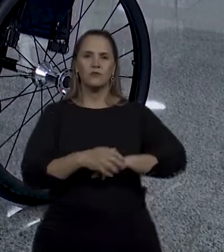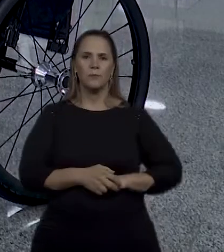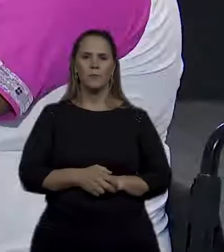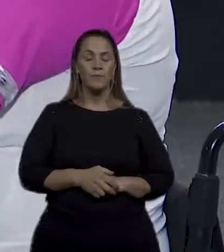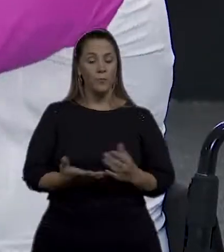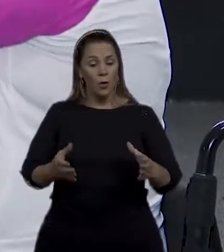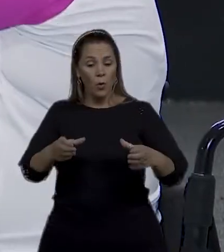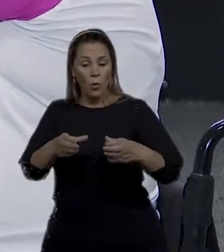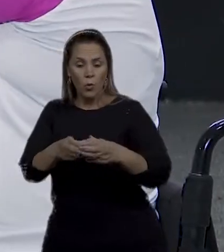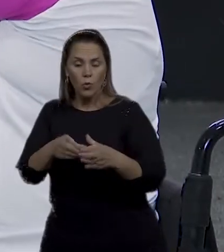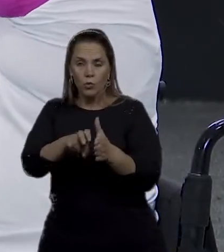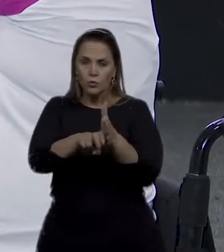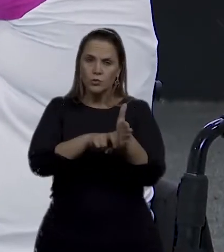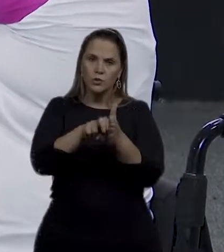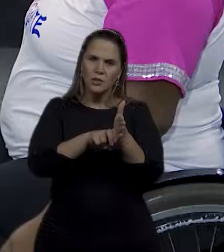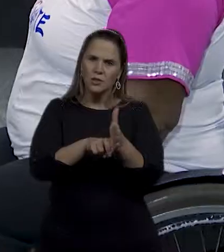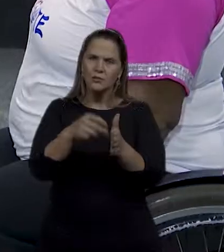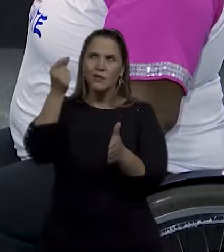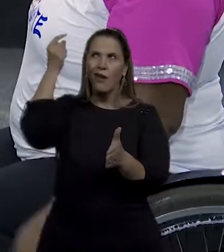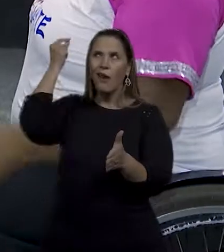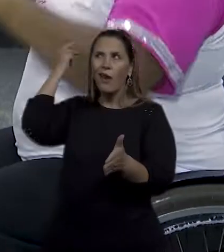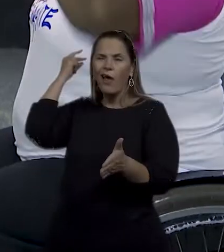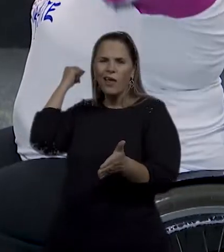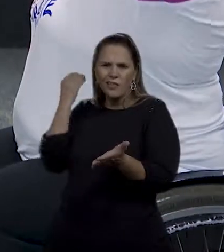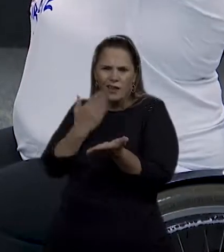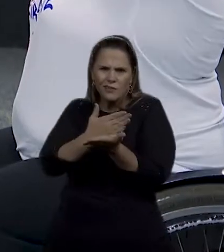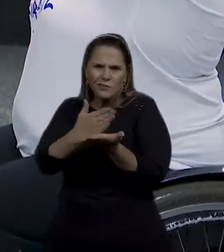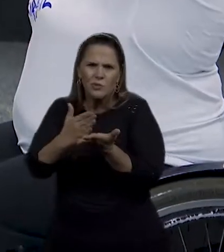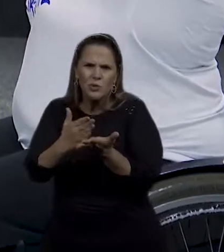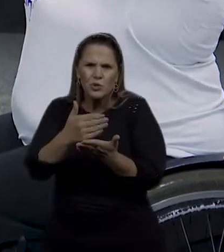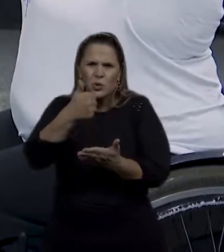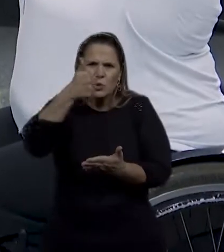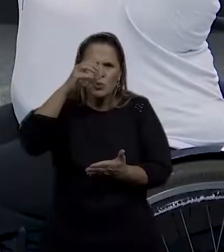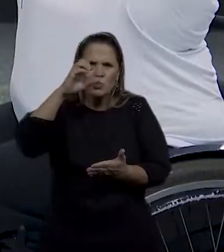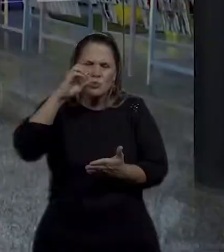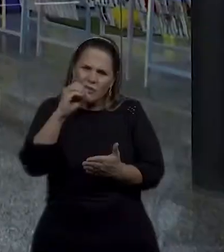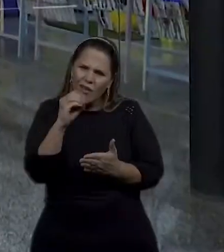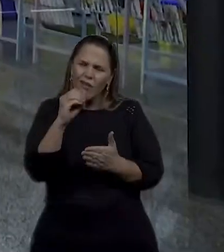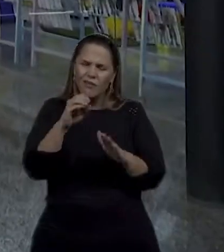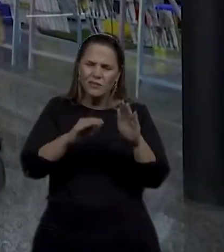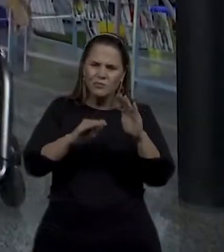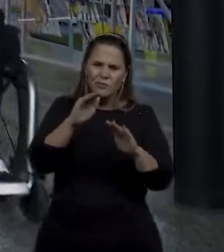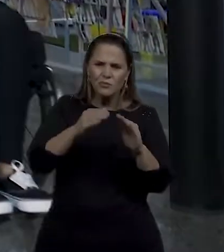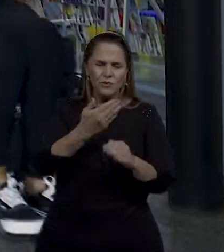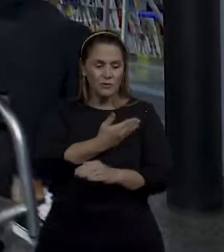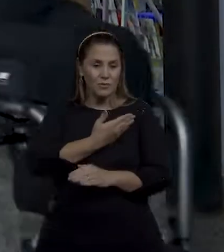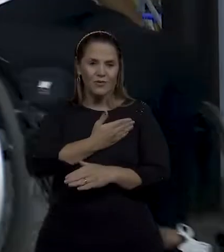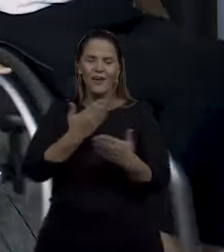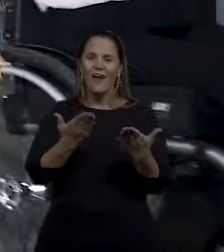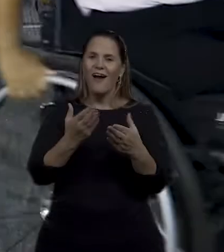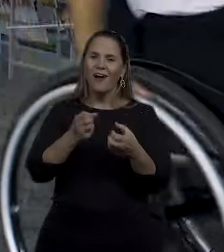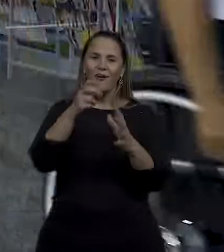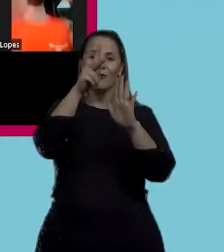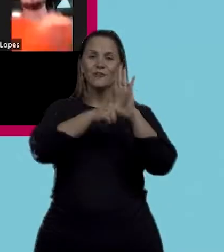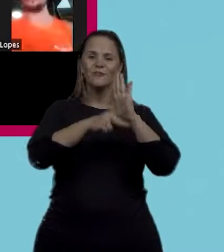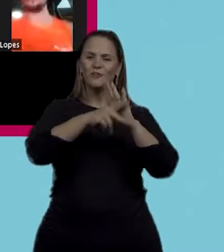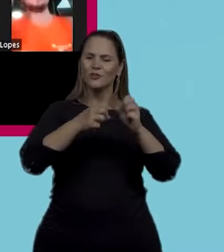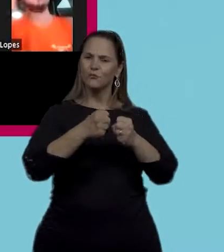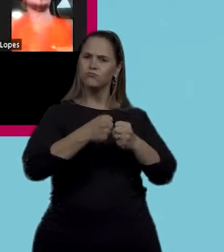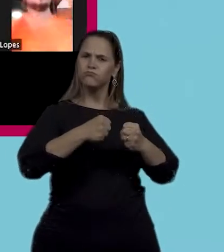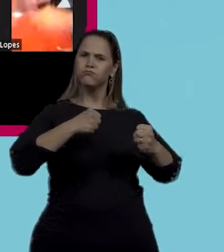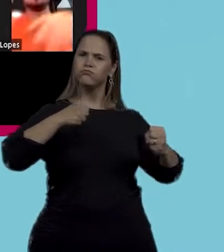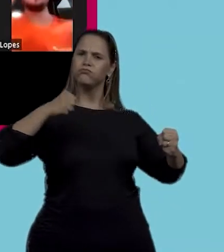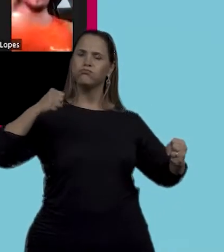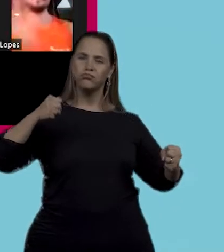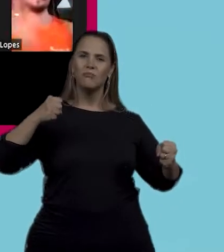Cadeirante, que no início reunia apenas um pequeno grupo de amigas para dançar, agora é um projeto maior que